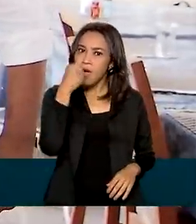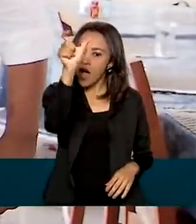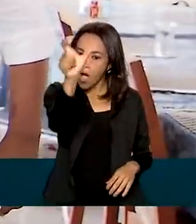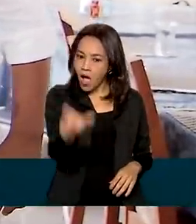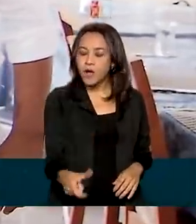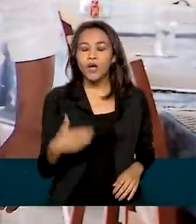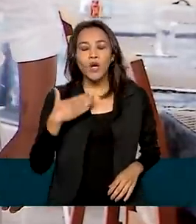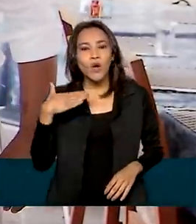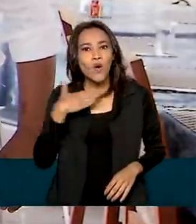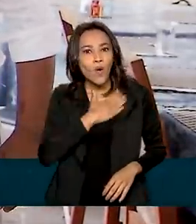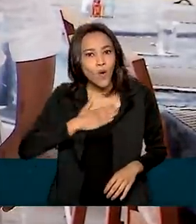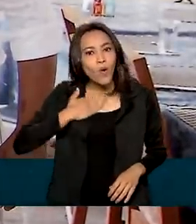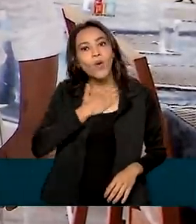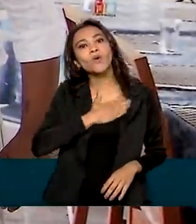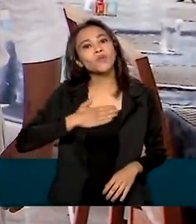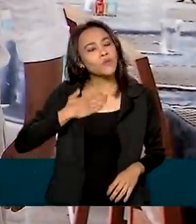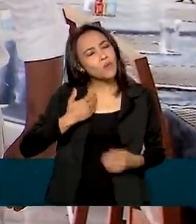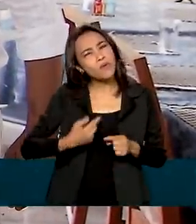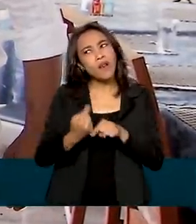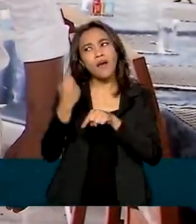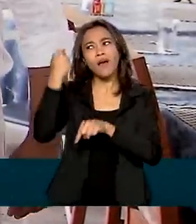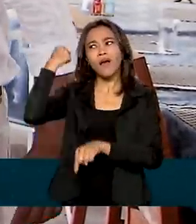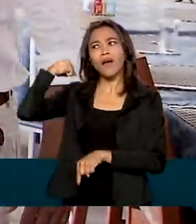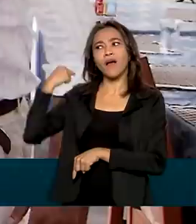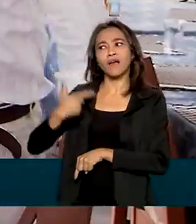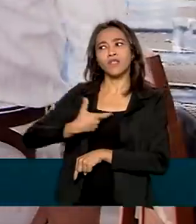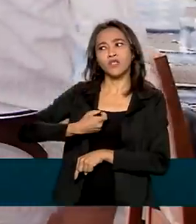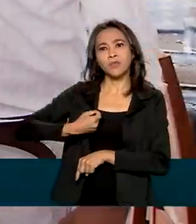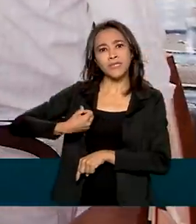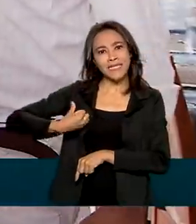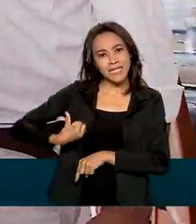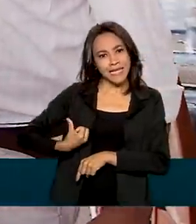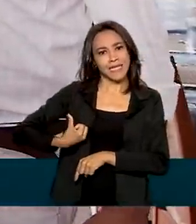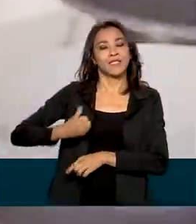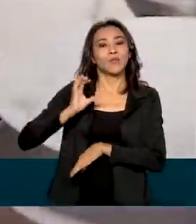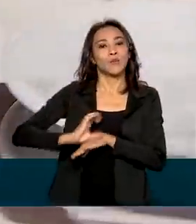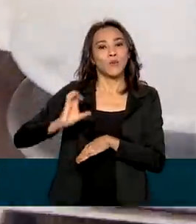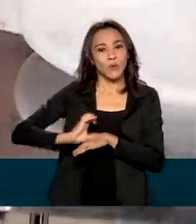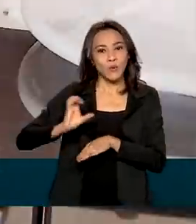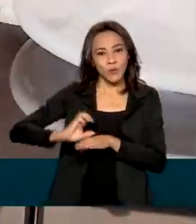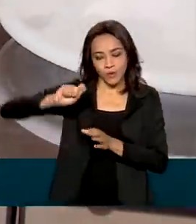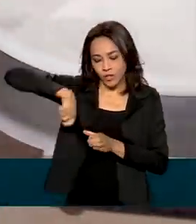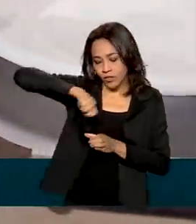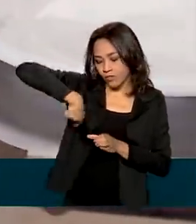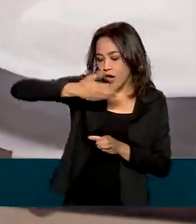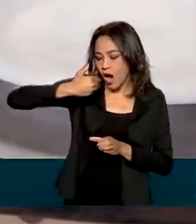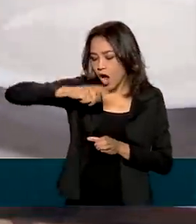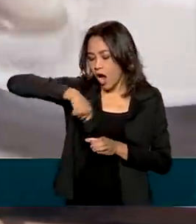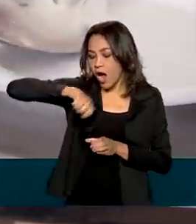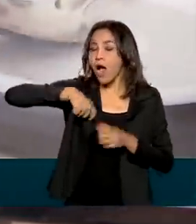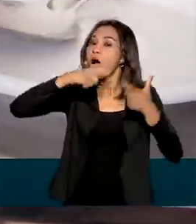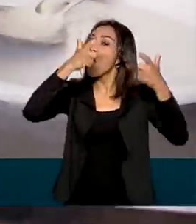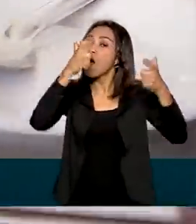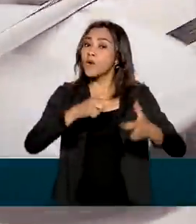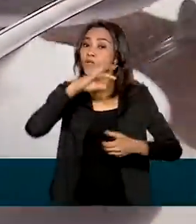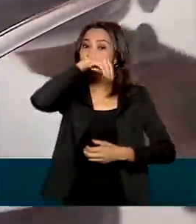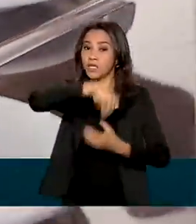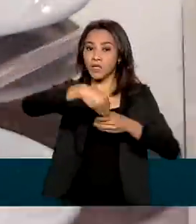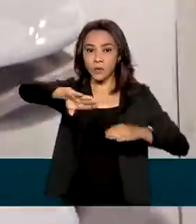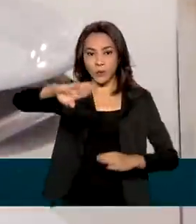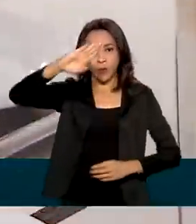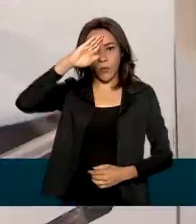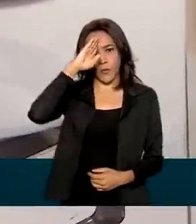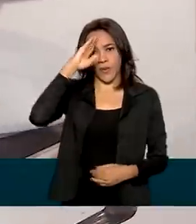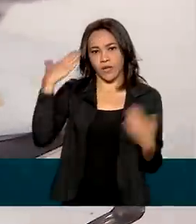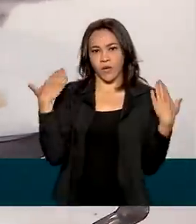O gosto pelo ofício surgiu em 2006 no curso de gastronomia dentro do quartel da Marinha, no projeto